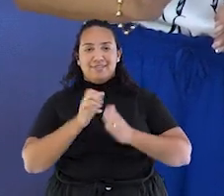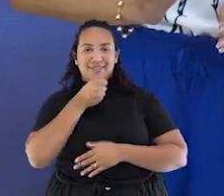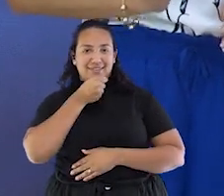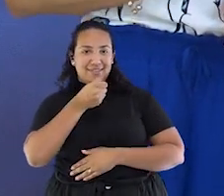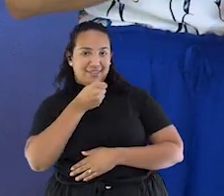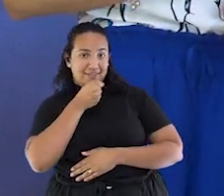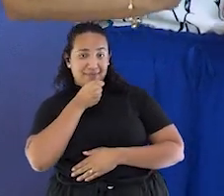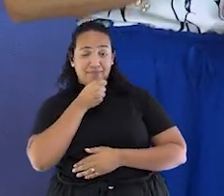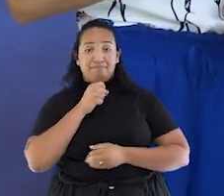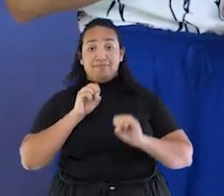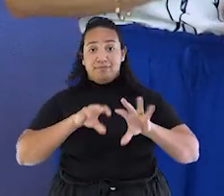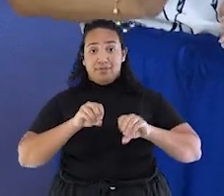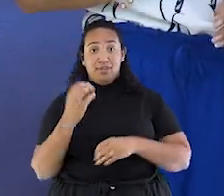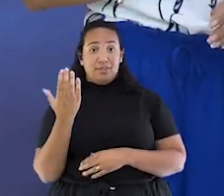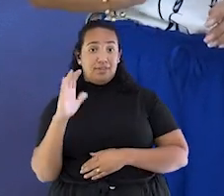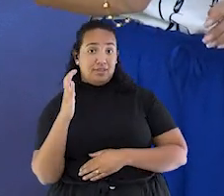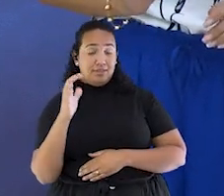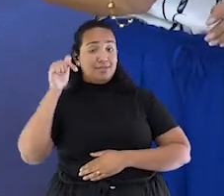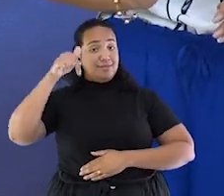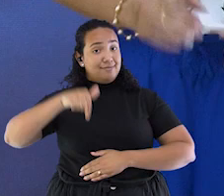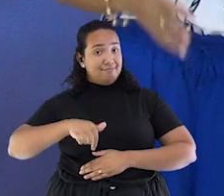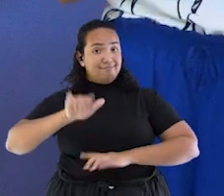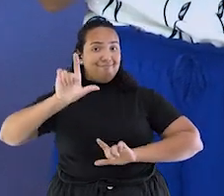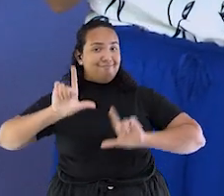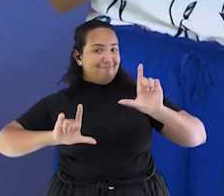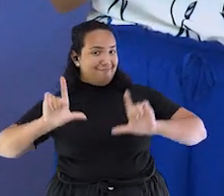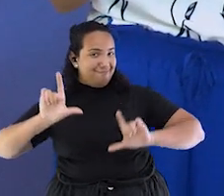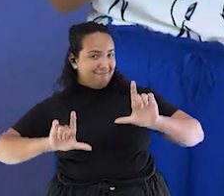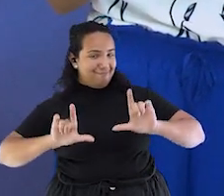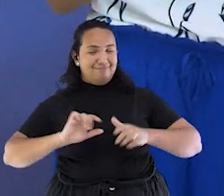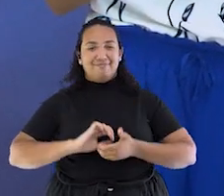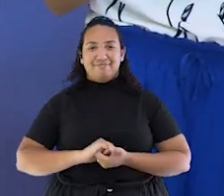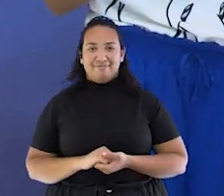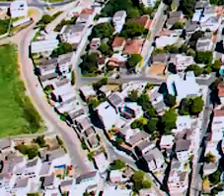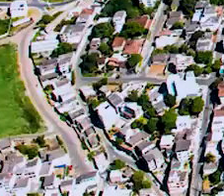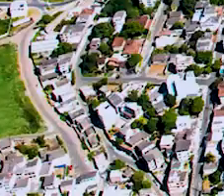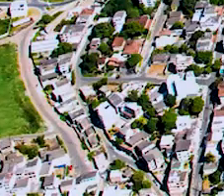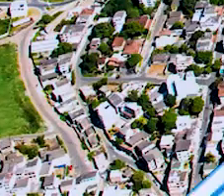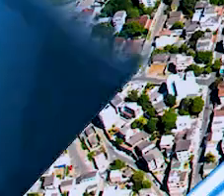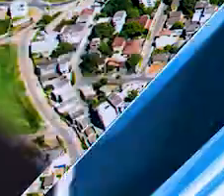News, a educação de Cariacica na TV.